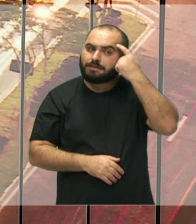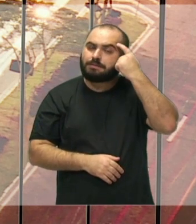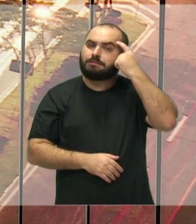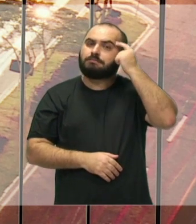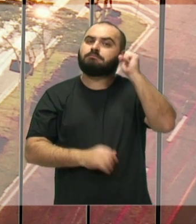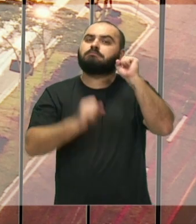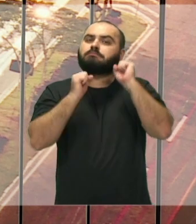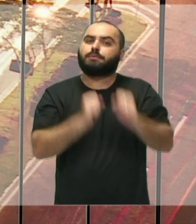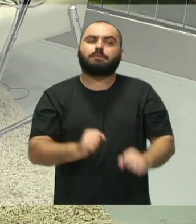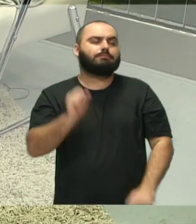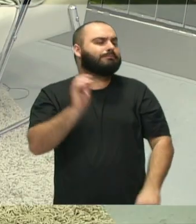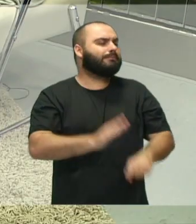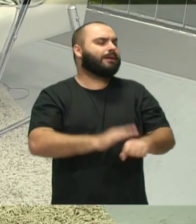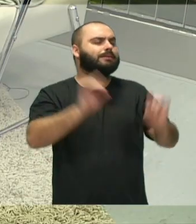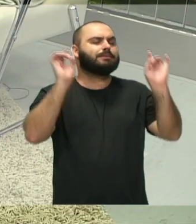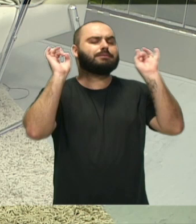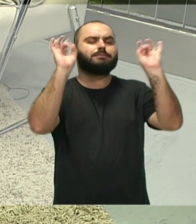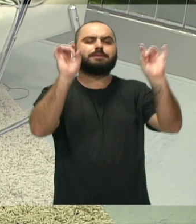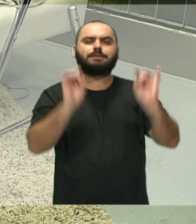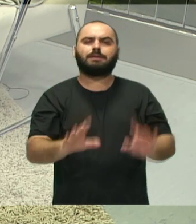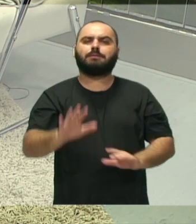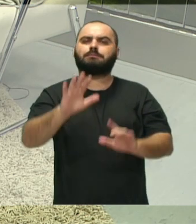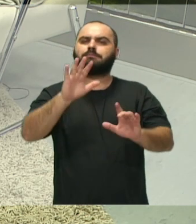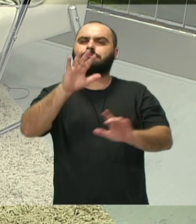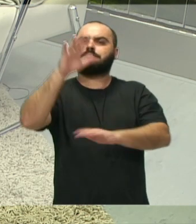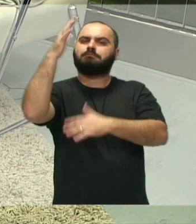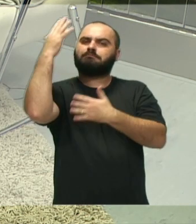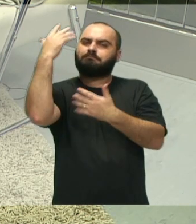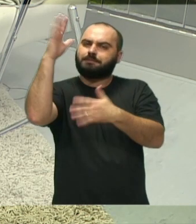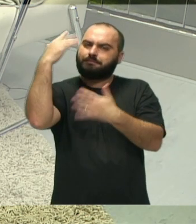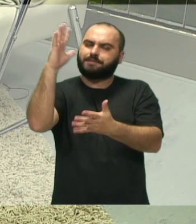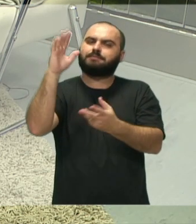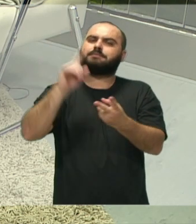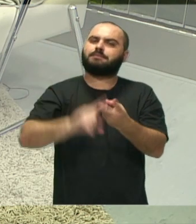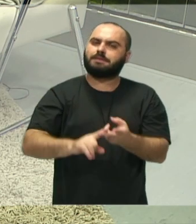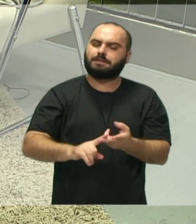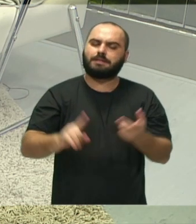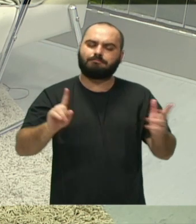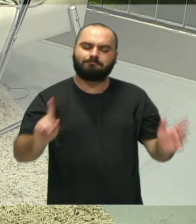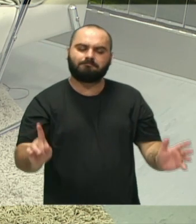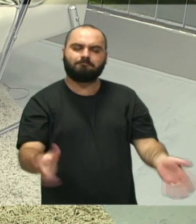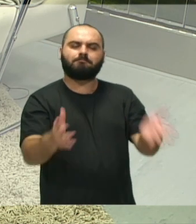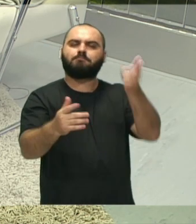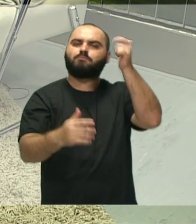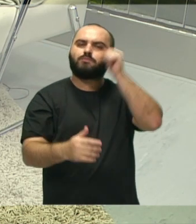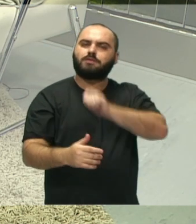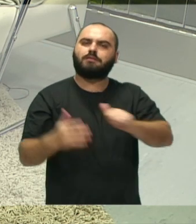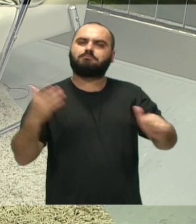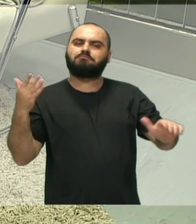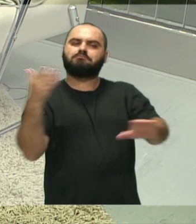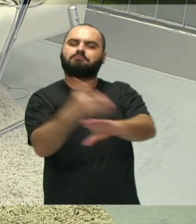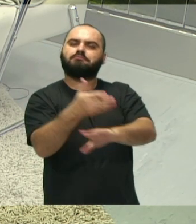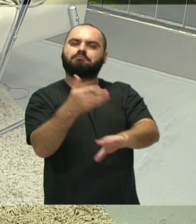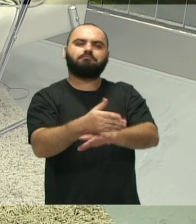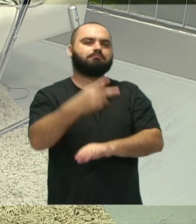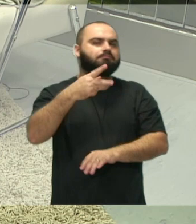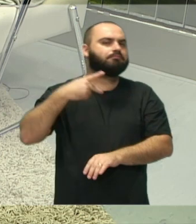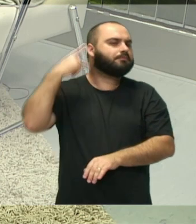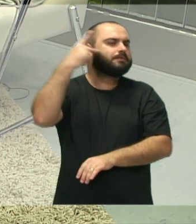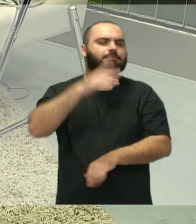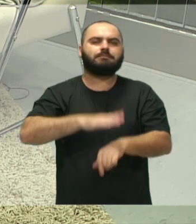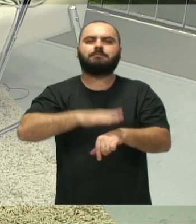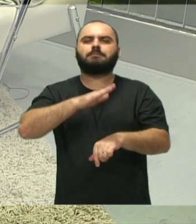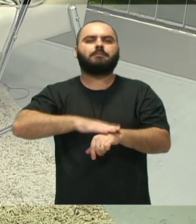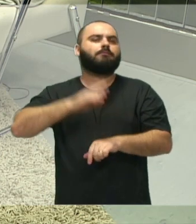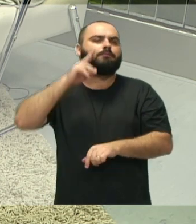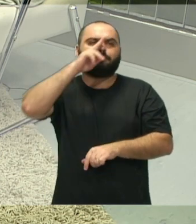homenagem e também a maior motivação para que as mulheres se engajem cada vez mais nesse ambiente da política, da participação